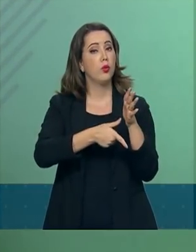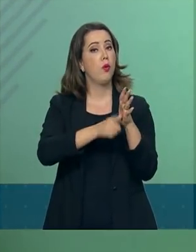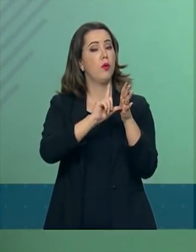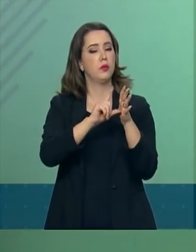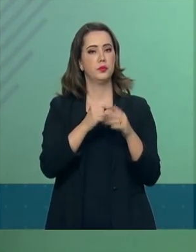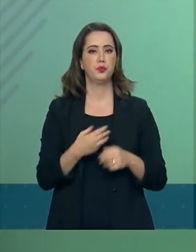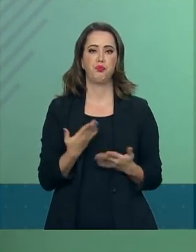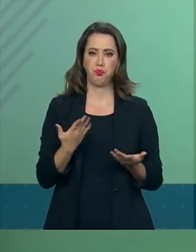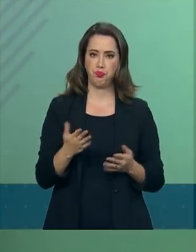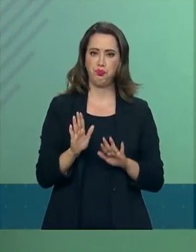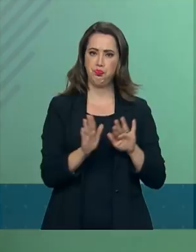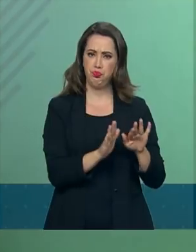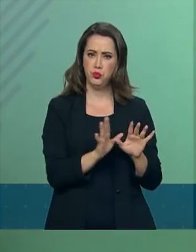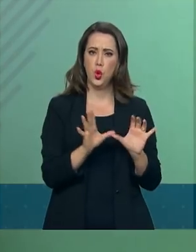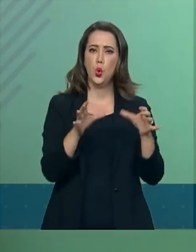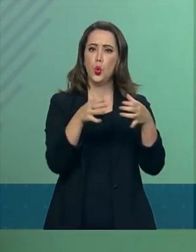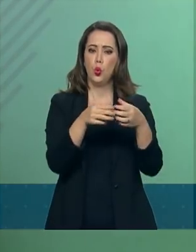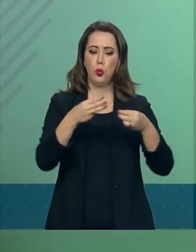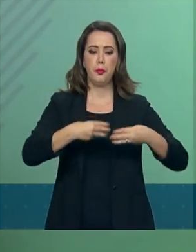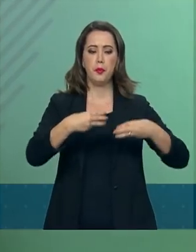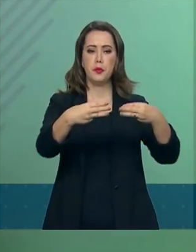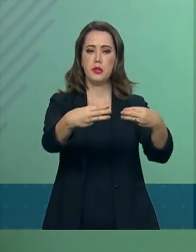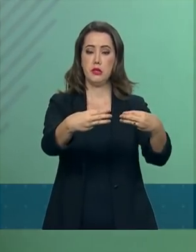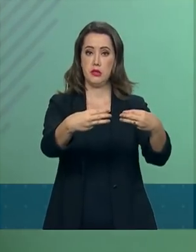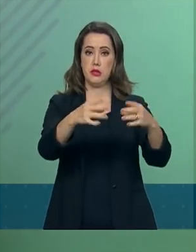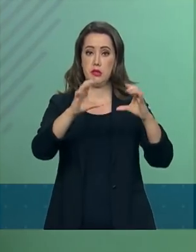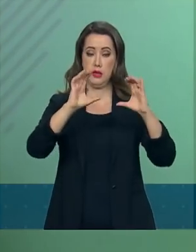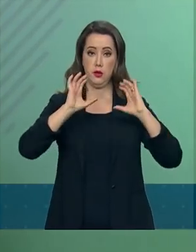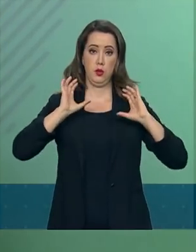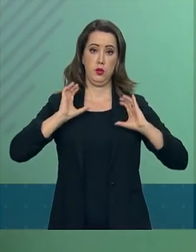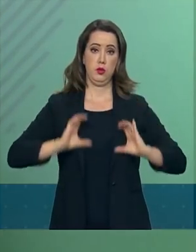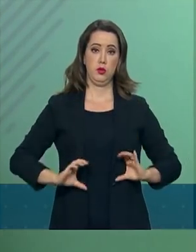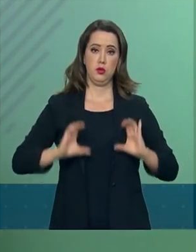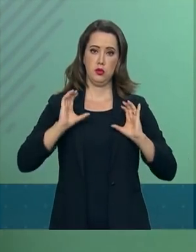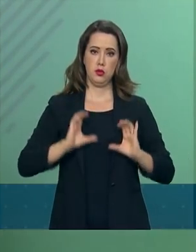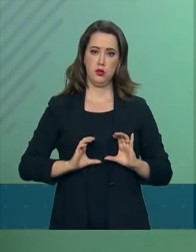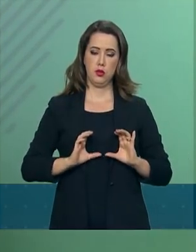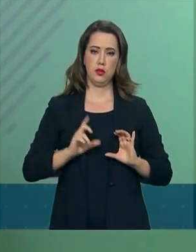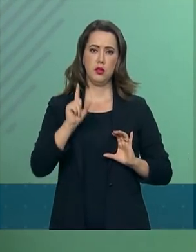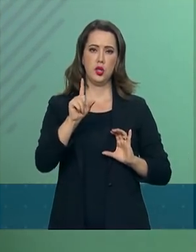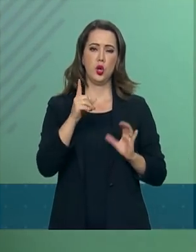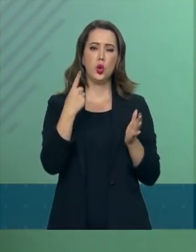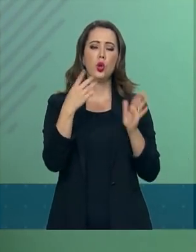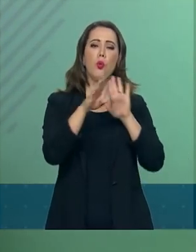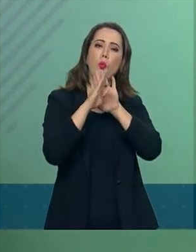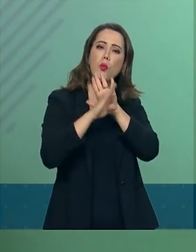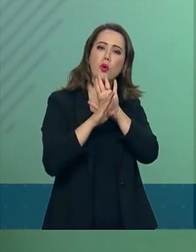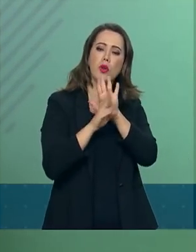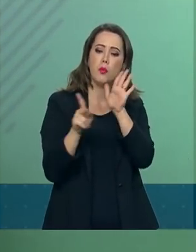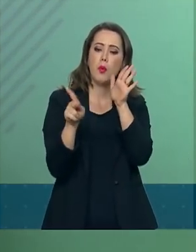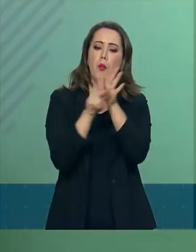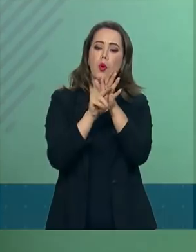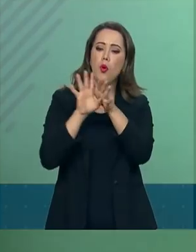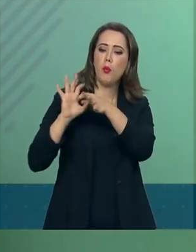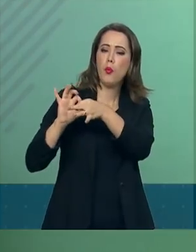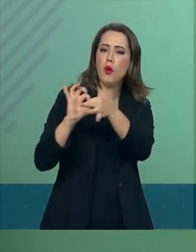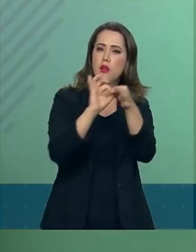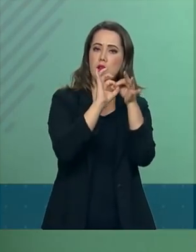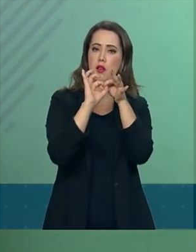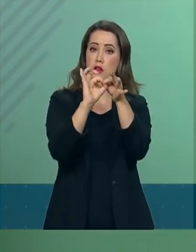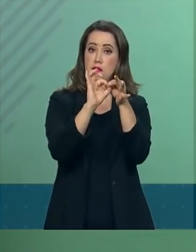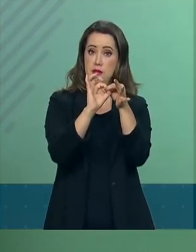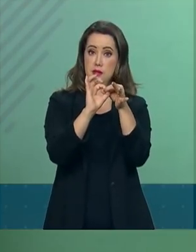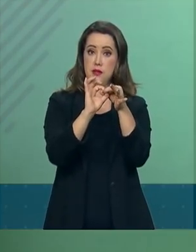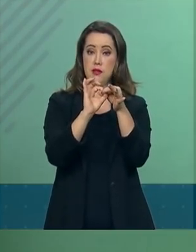Ministério da Cidadania, programa Aliança por Brumadinho, programa que conta